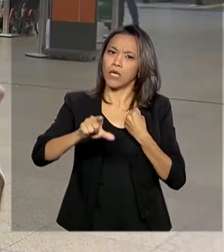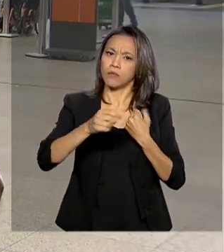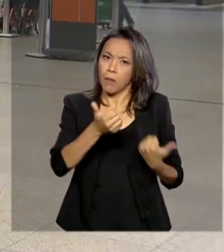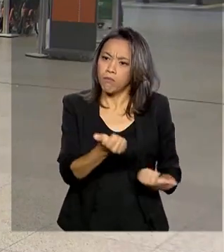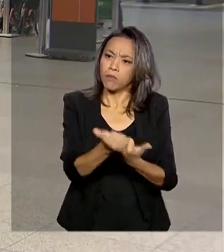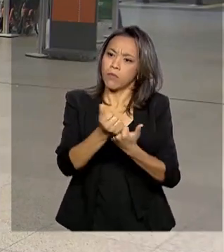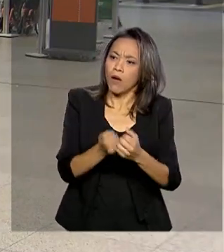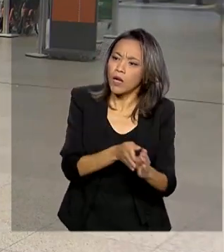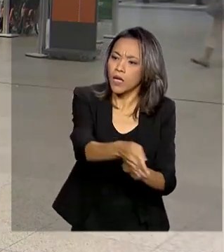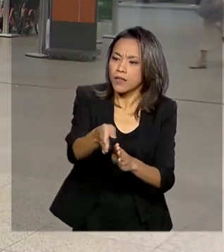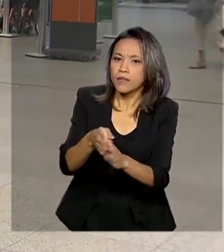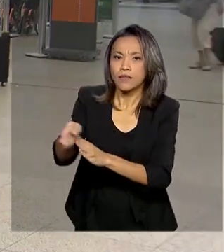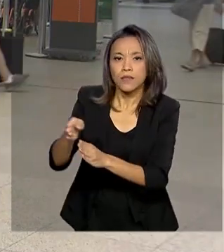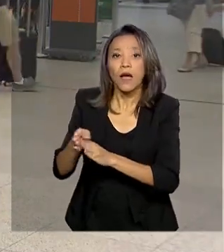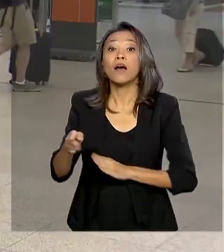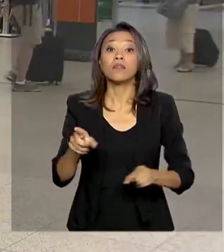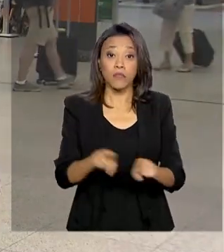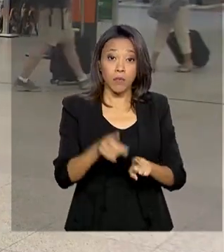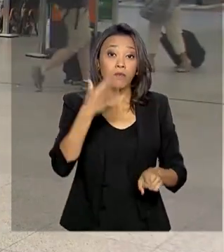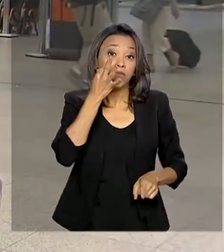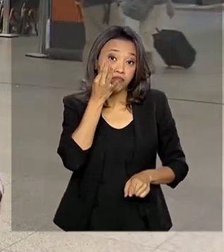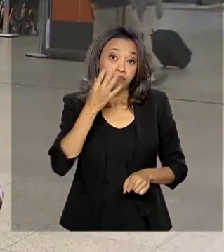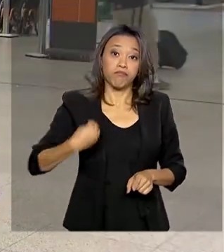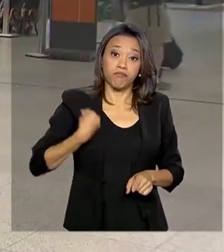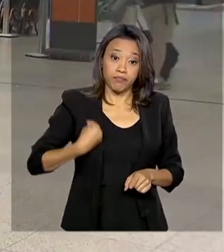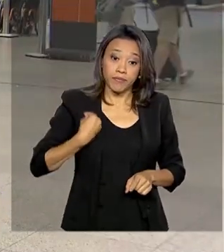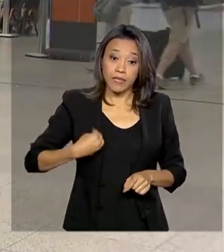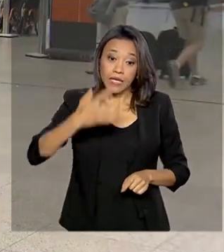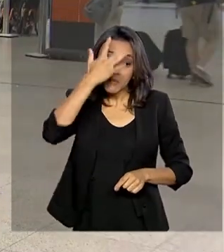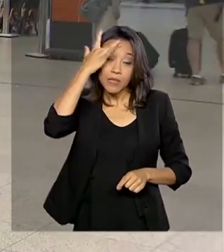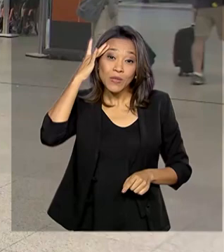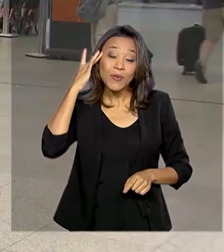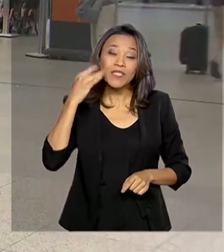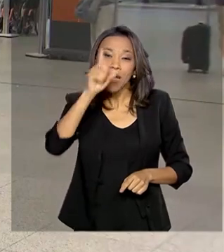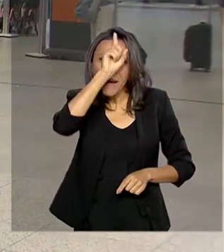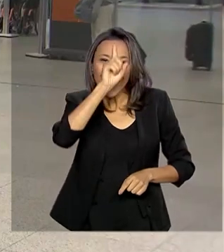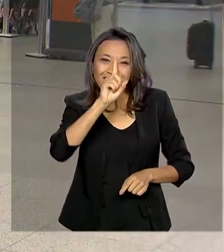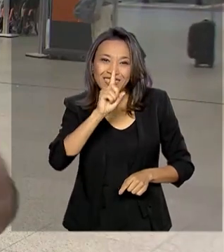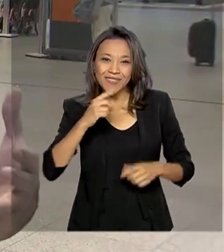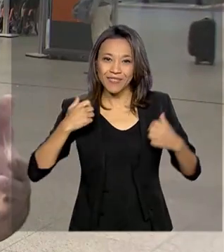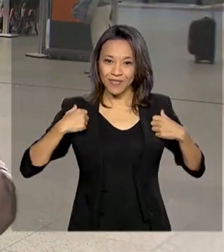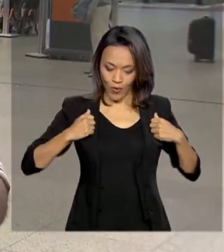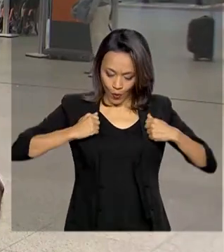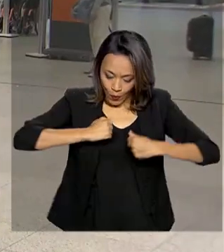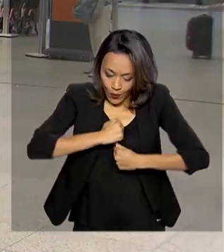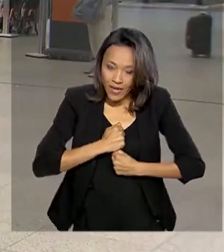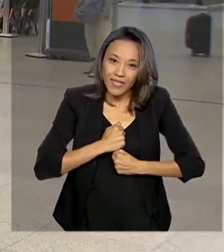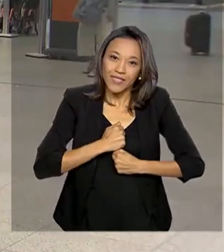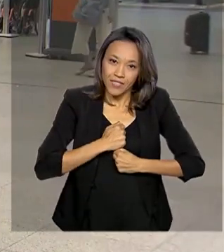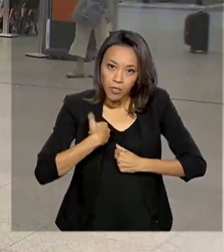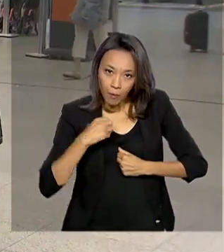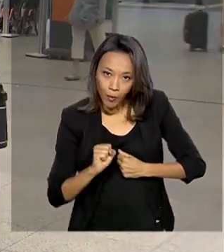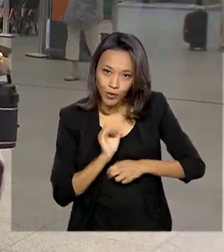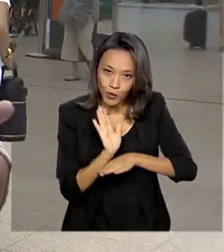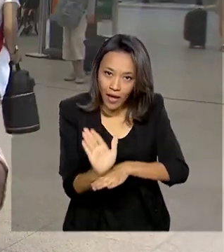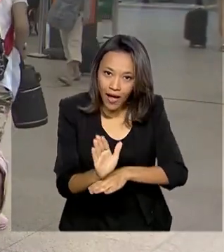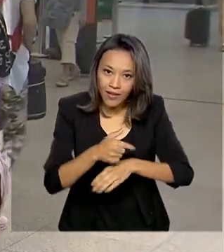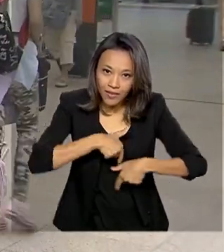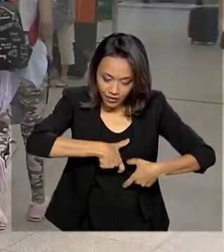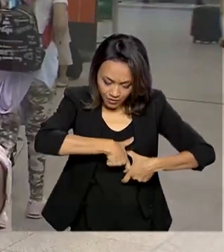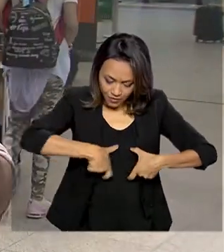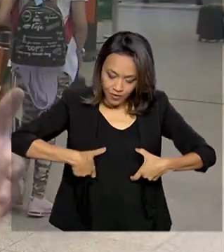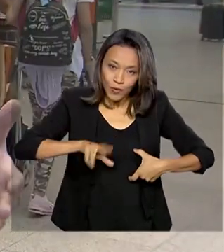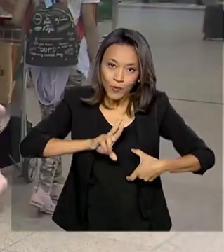Para orientá-los, estarão de prontidão os chamados amarelinhos, aqueles funcionários com colete amarelo escrito Posso Ajudar ou, em